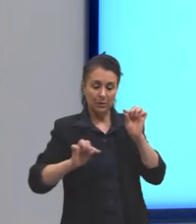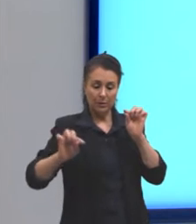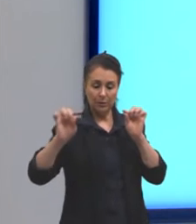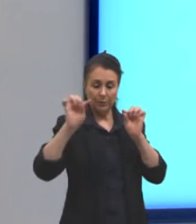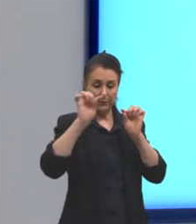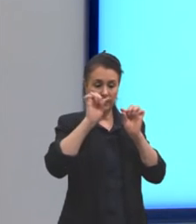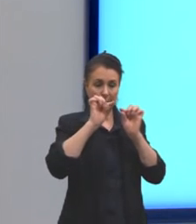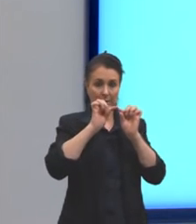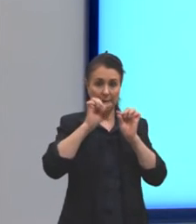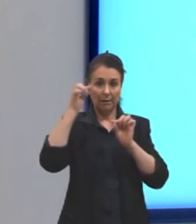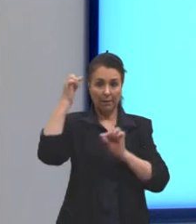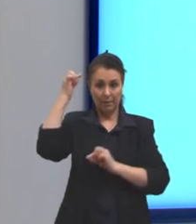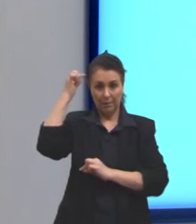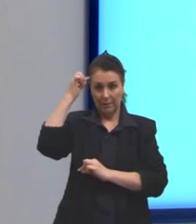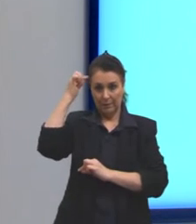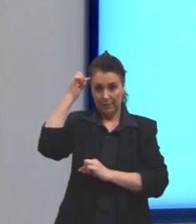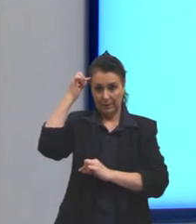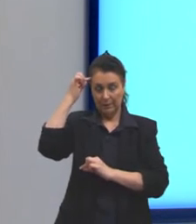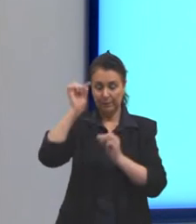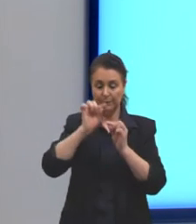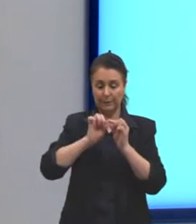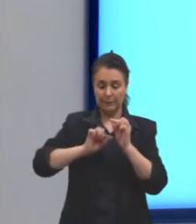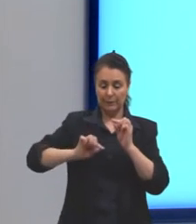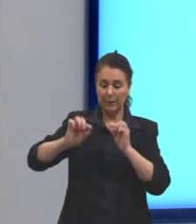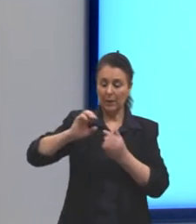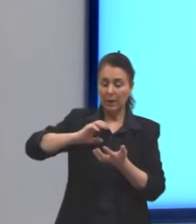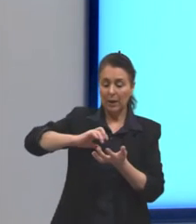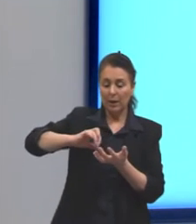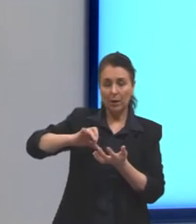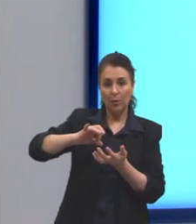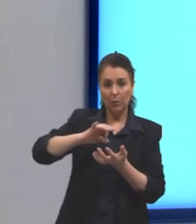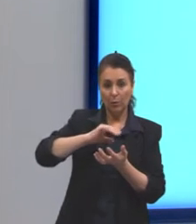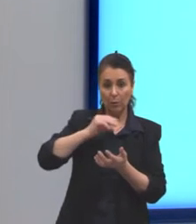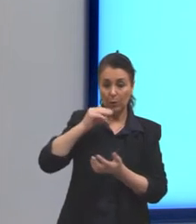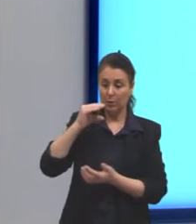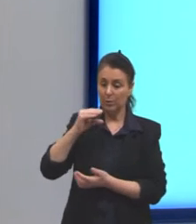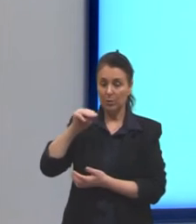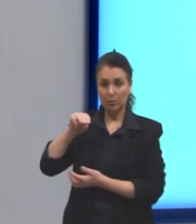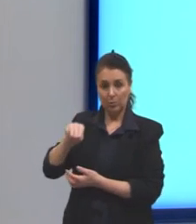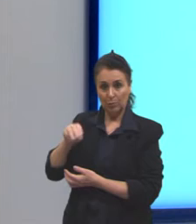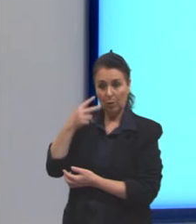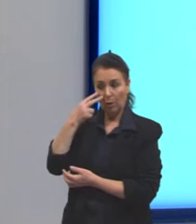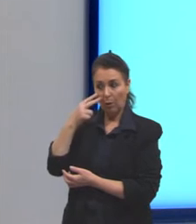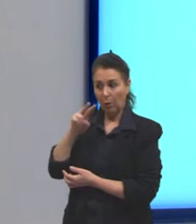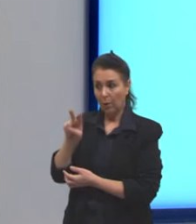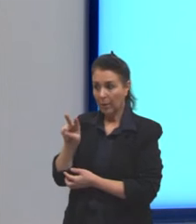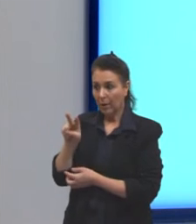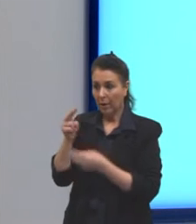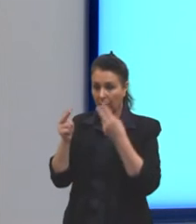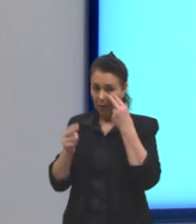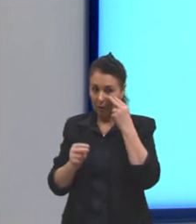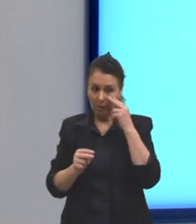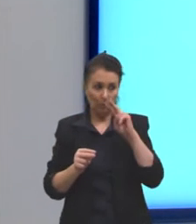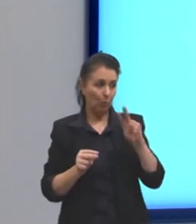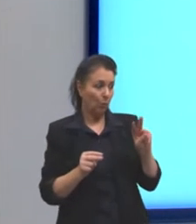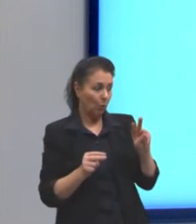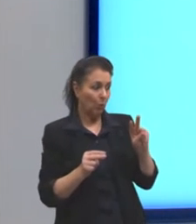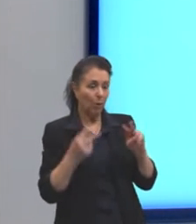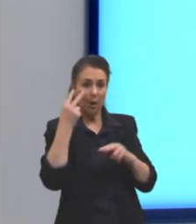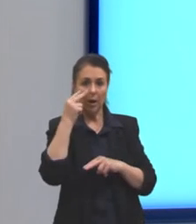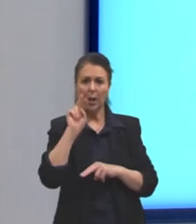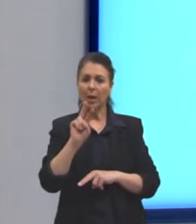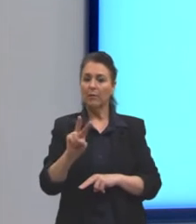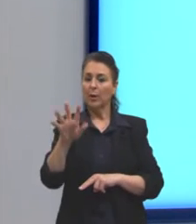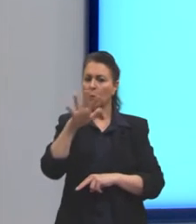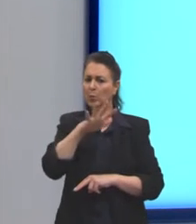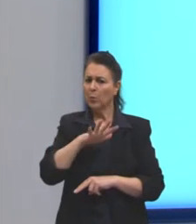cabeça dela. Ela calcula ali quantos centímetros tem. Ela olha para um lado, olha para o outro. Ela vê ali que o